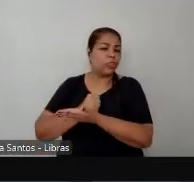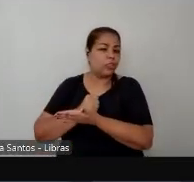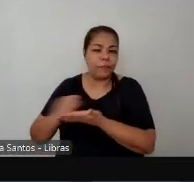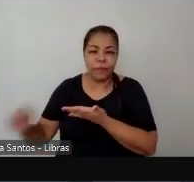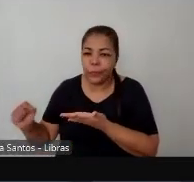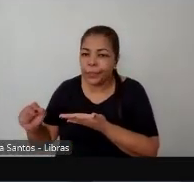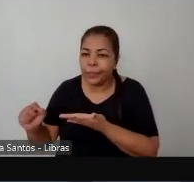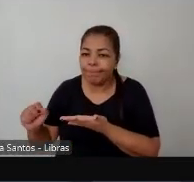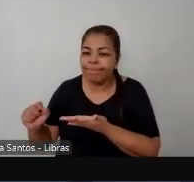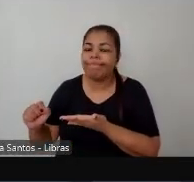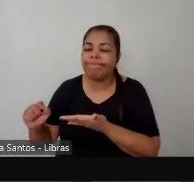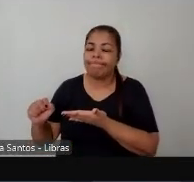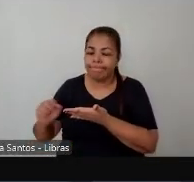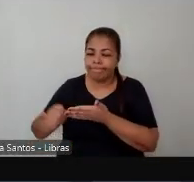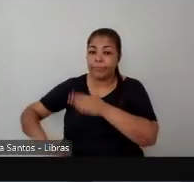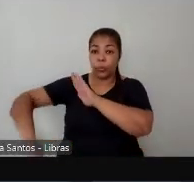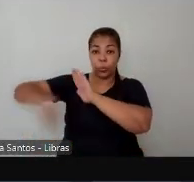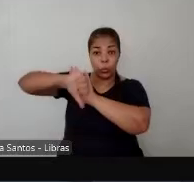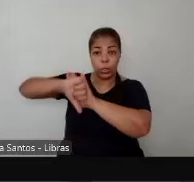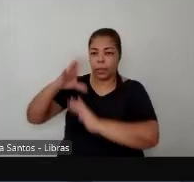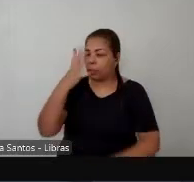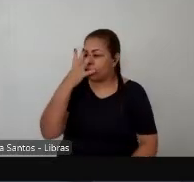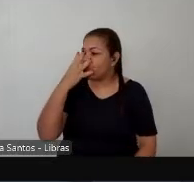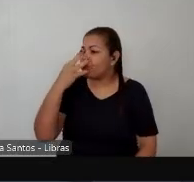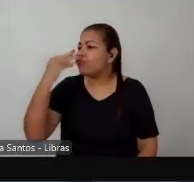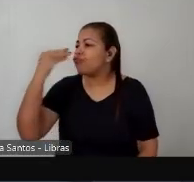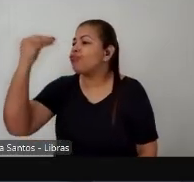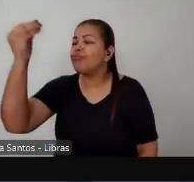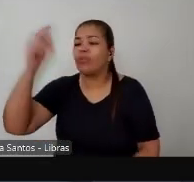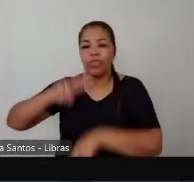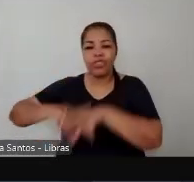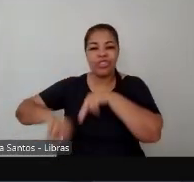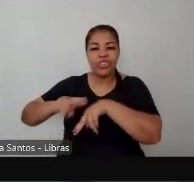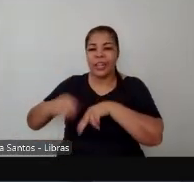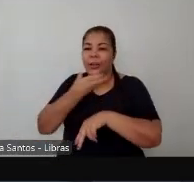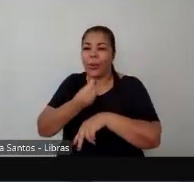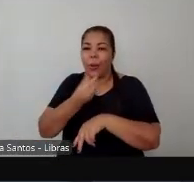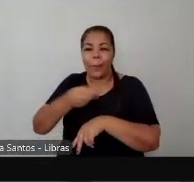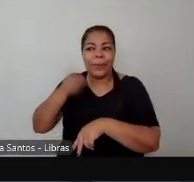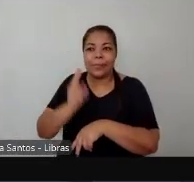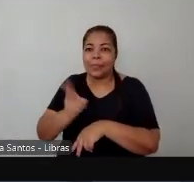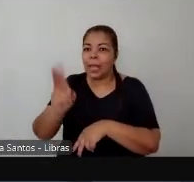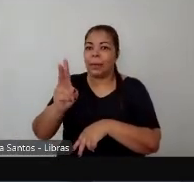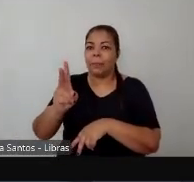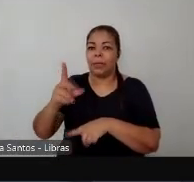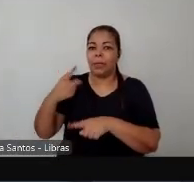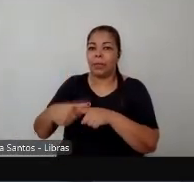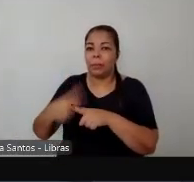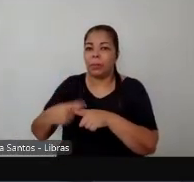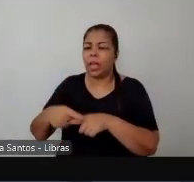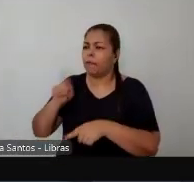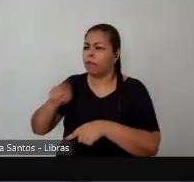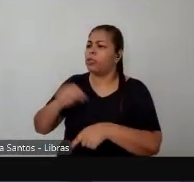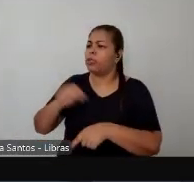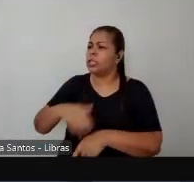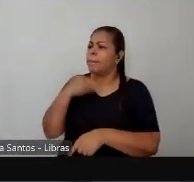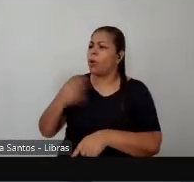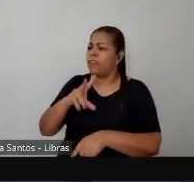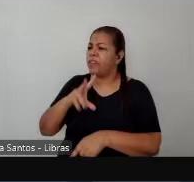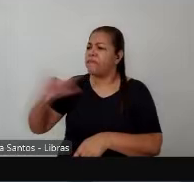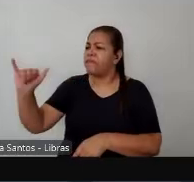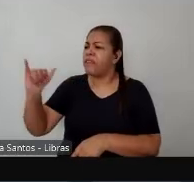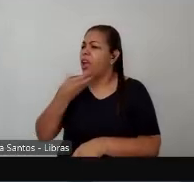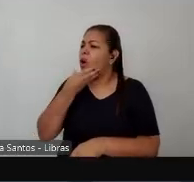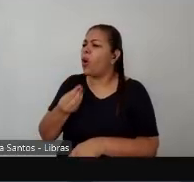o crime seduz essas masculinidades falando olha pelo menos você vai morrer feito homem você vai ser